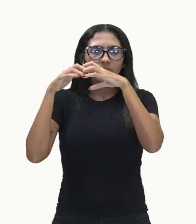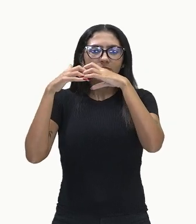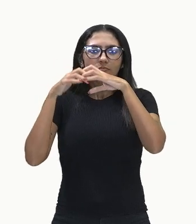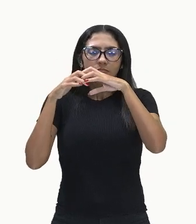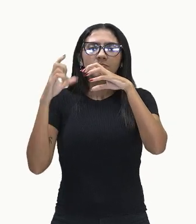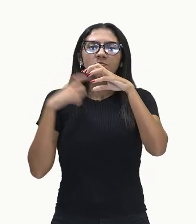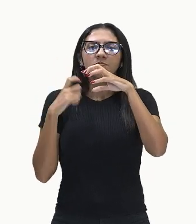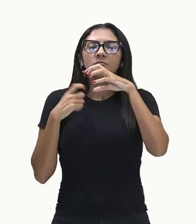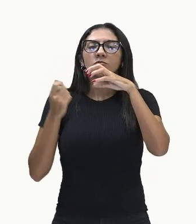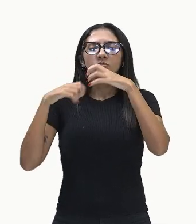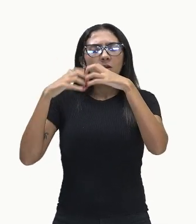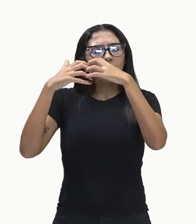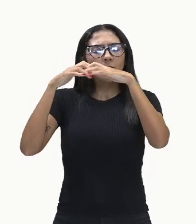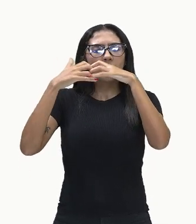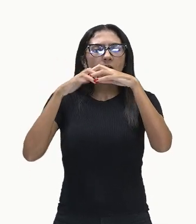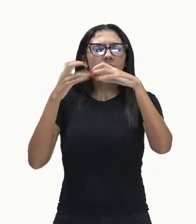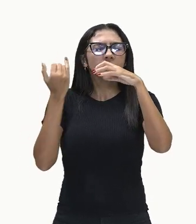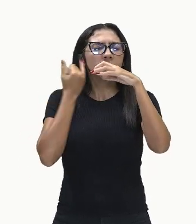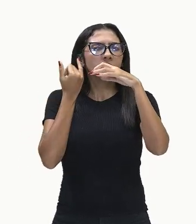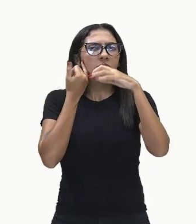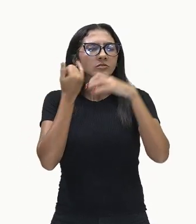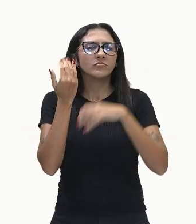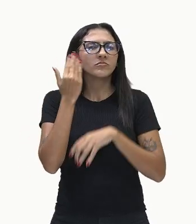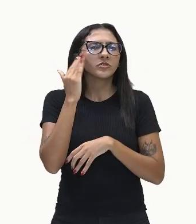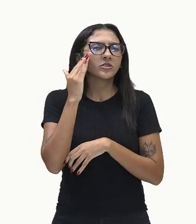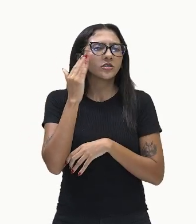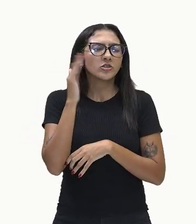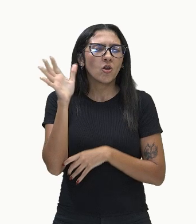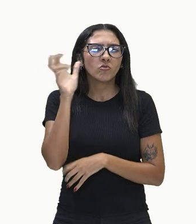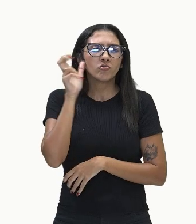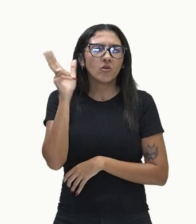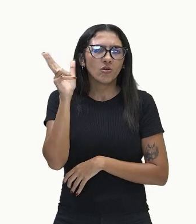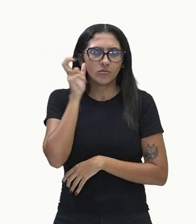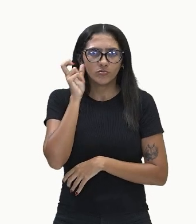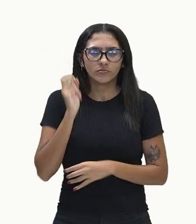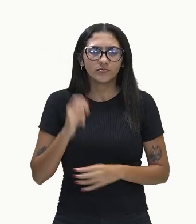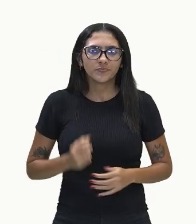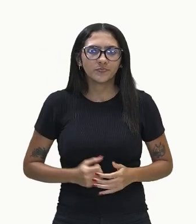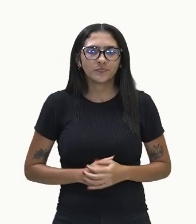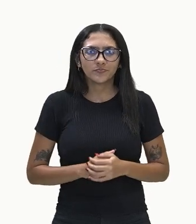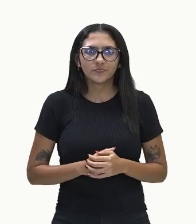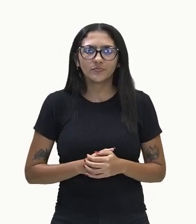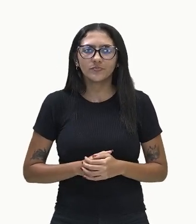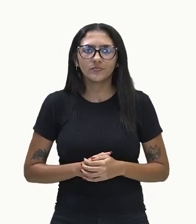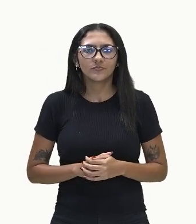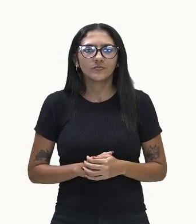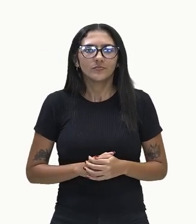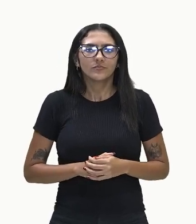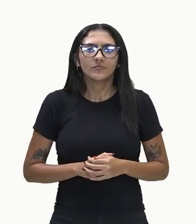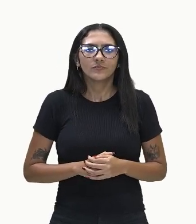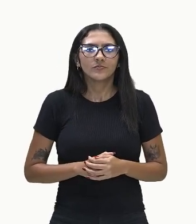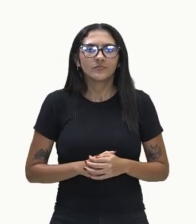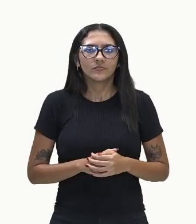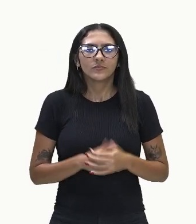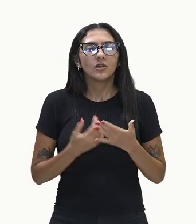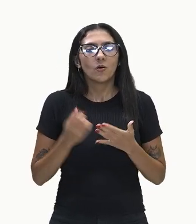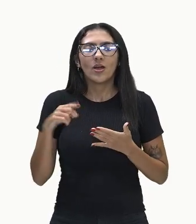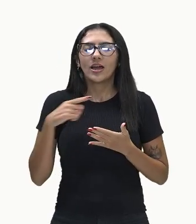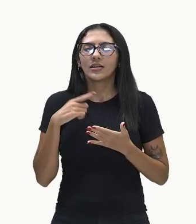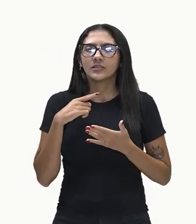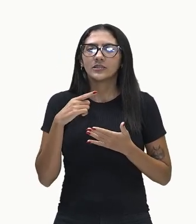permitindo a interpretação do som. Certo? Então, é dessa forma que funciona,